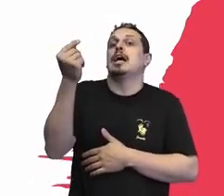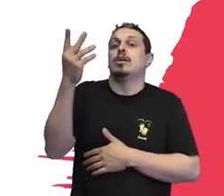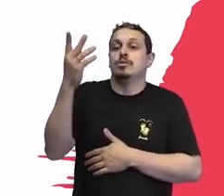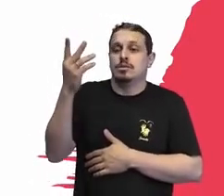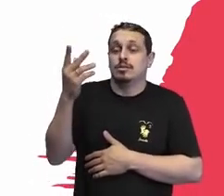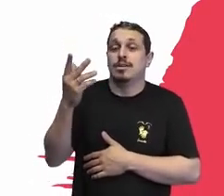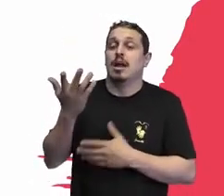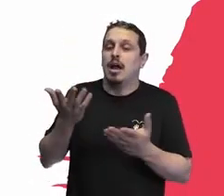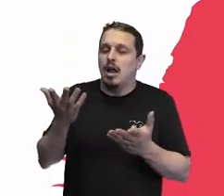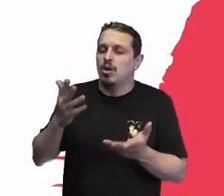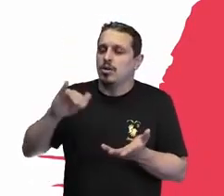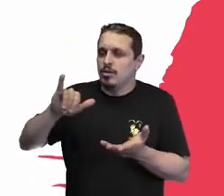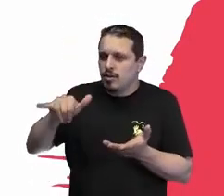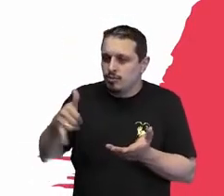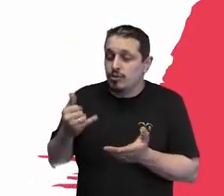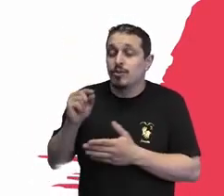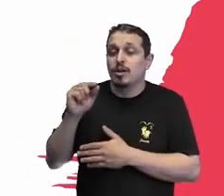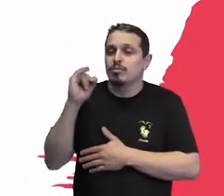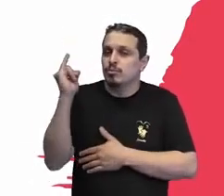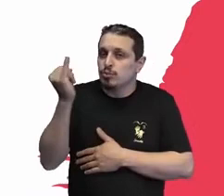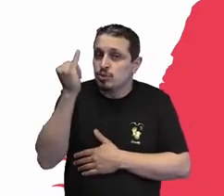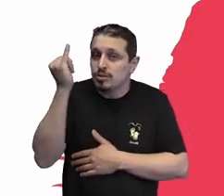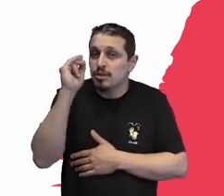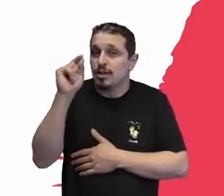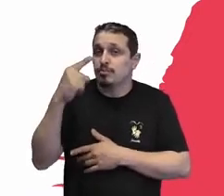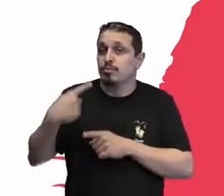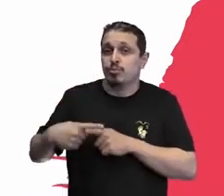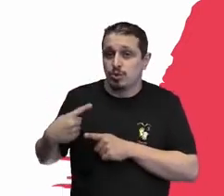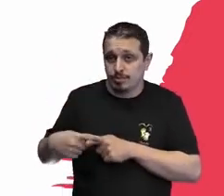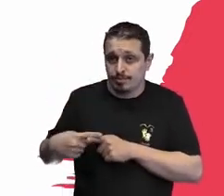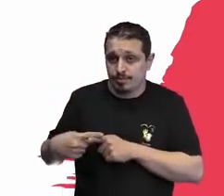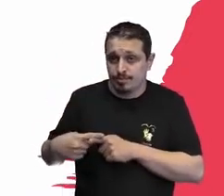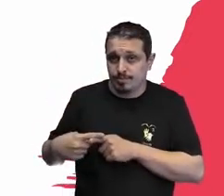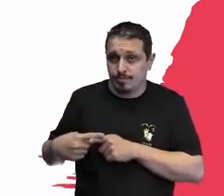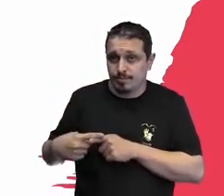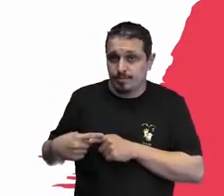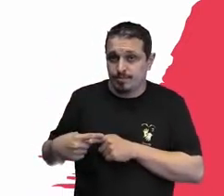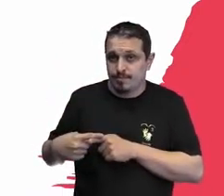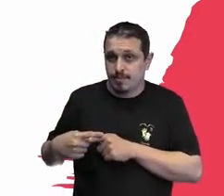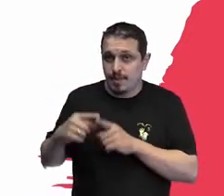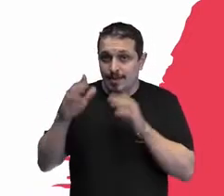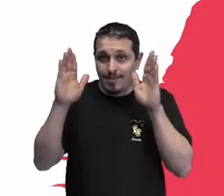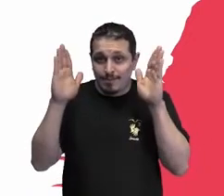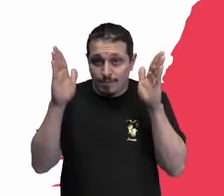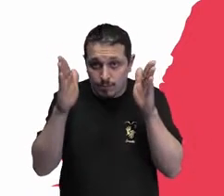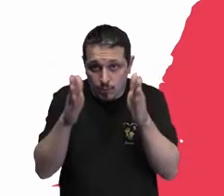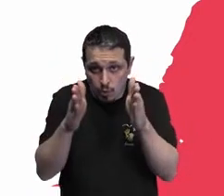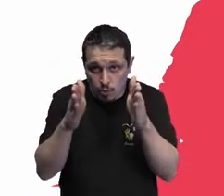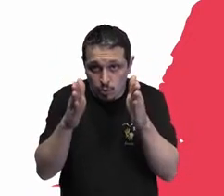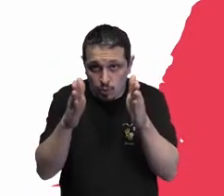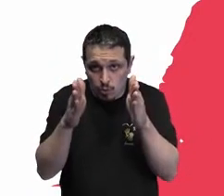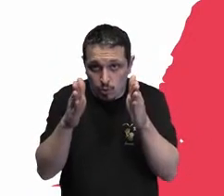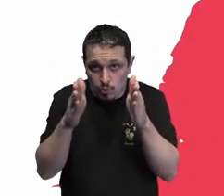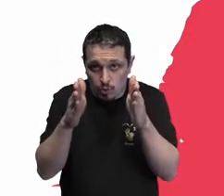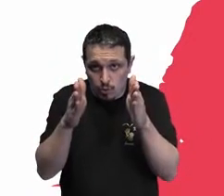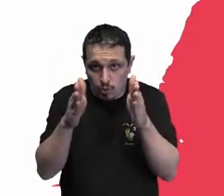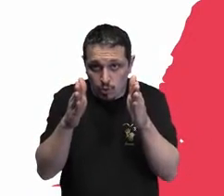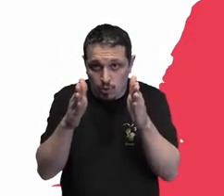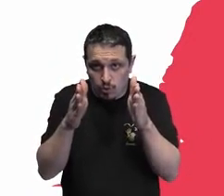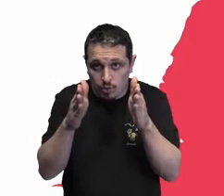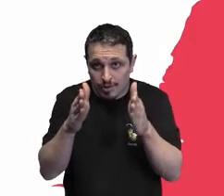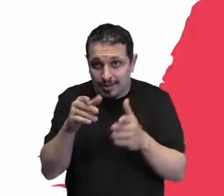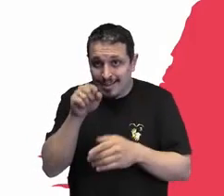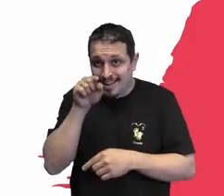fica aquela pergunta que parece que é tabu, a gente está focando, tudo depende, como é que se, como é que a gente calcula quanto